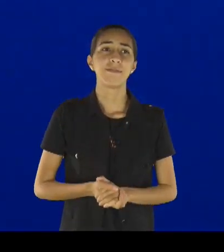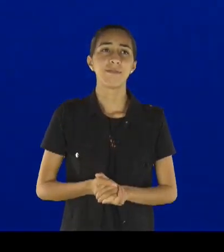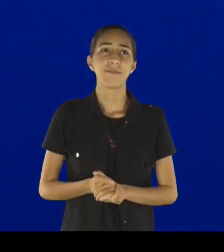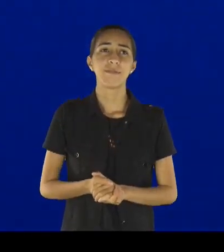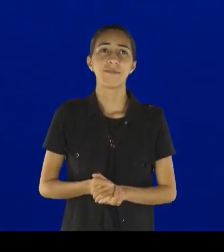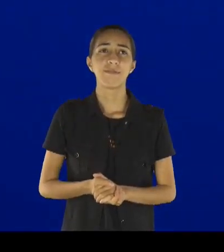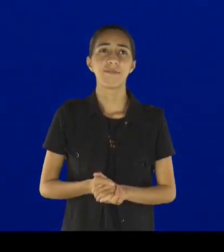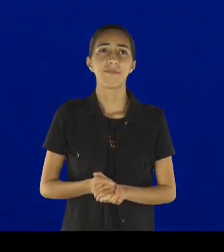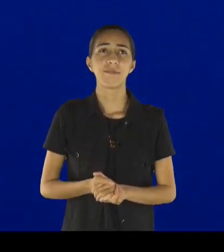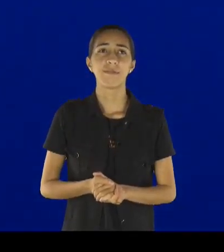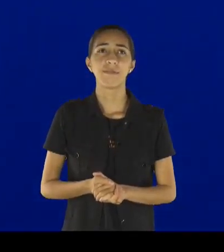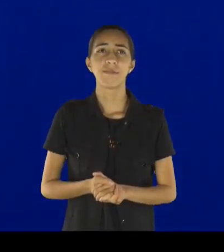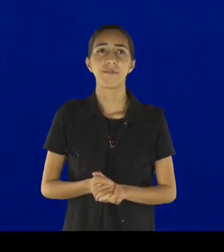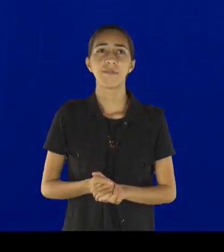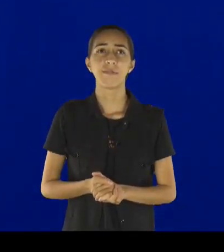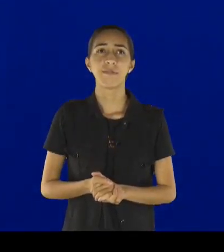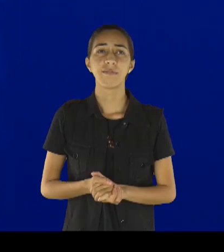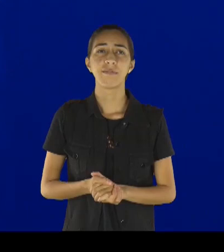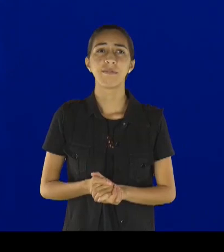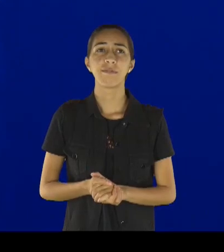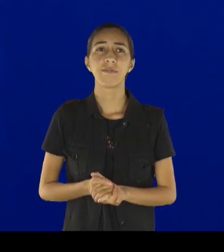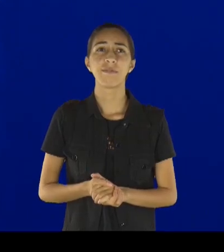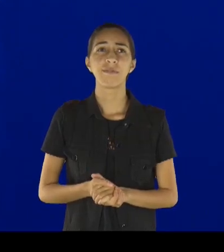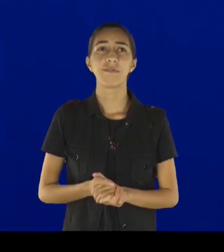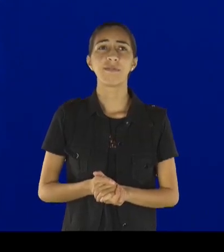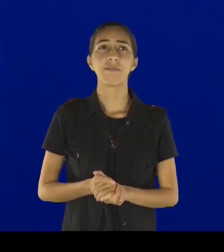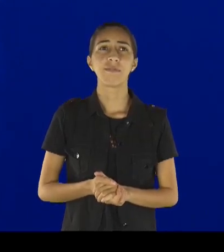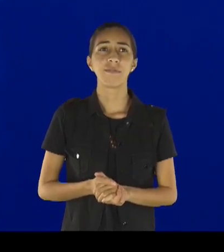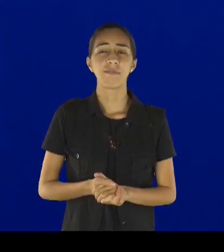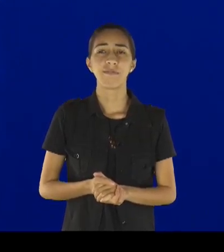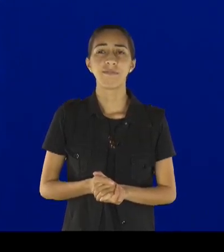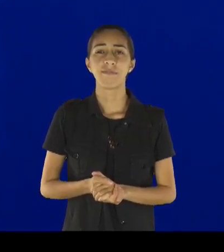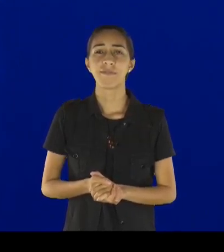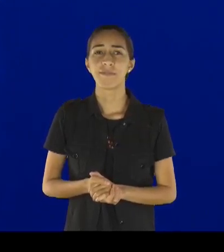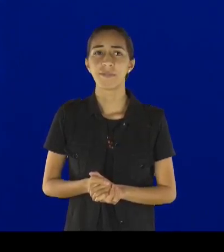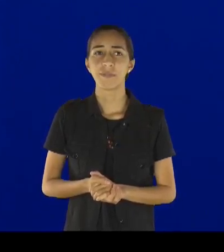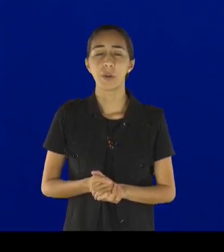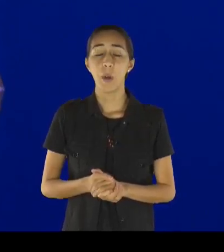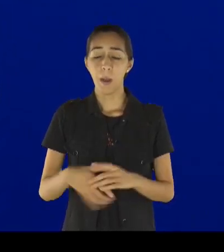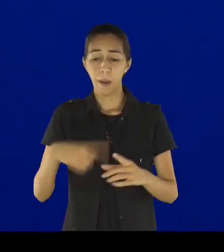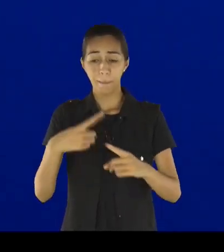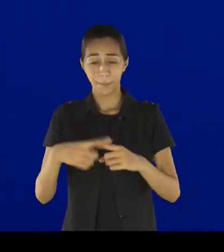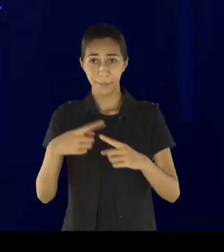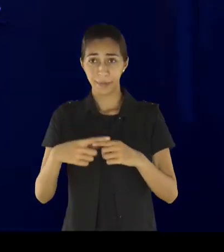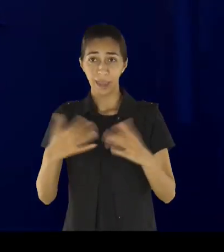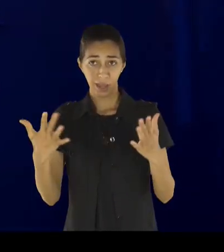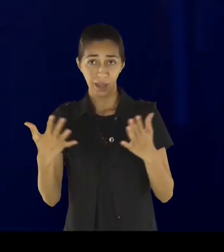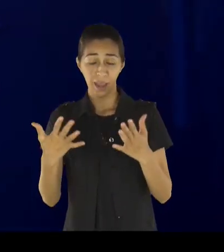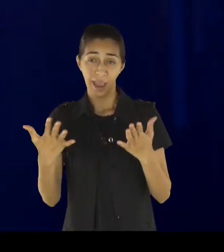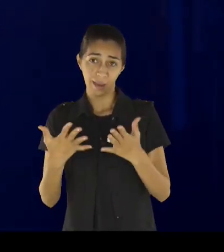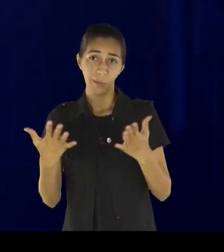só para, só para ter eleição, que segurou, segurou, que deixou liberar, e agora vai cercear, novamente,